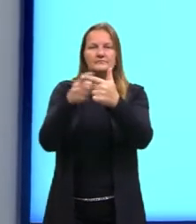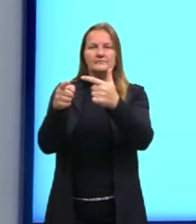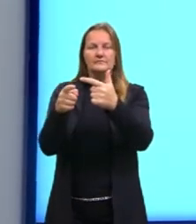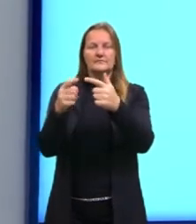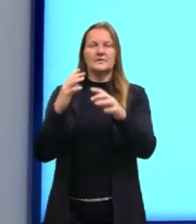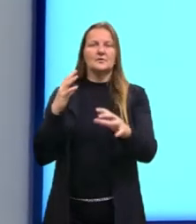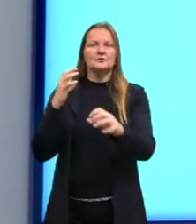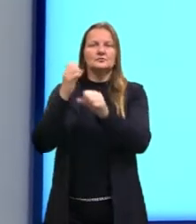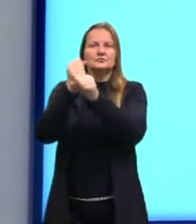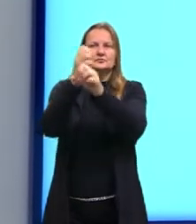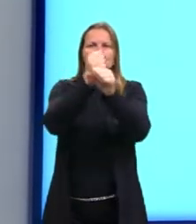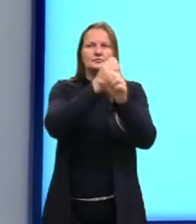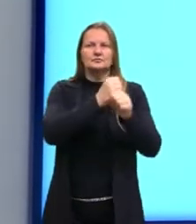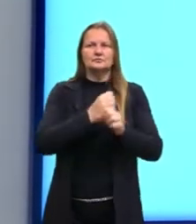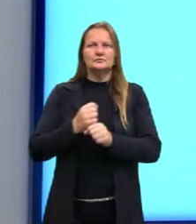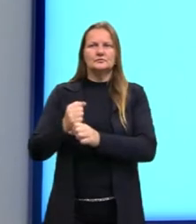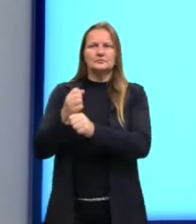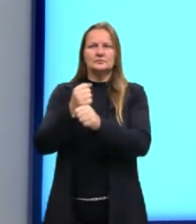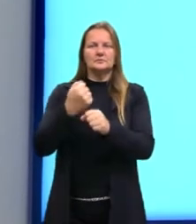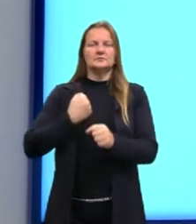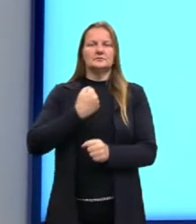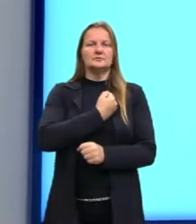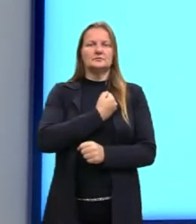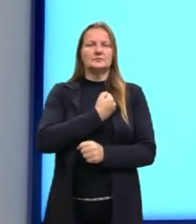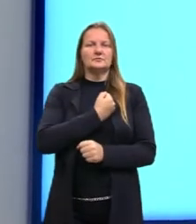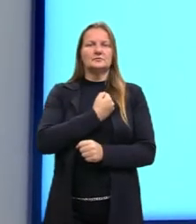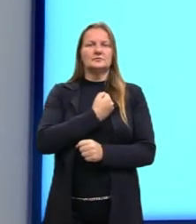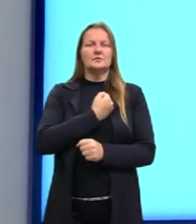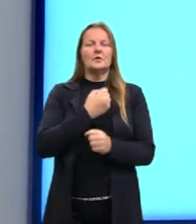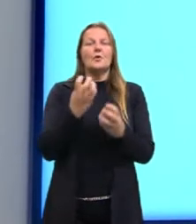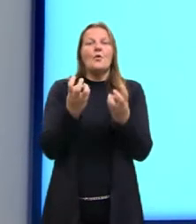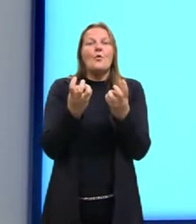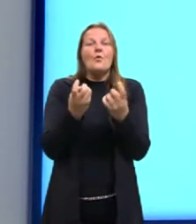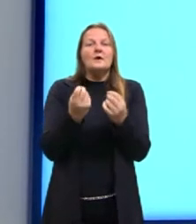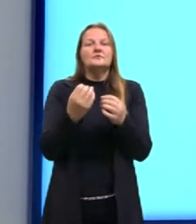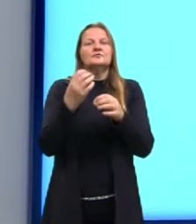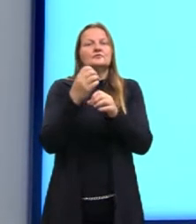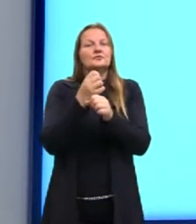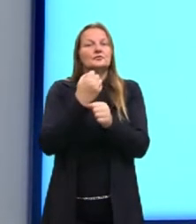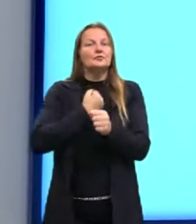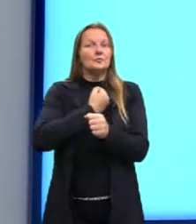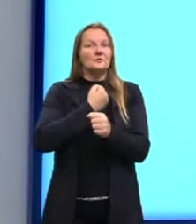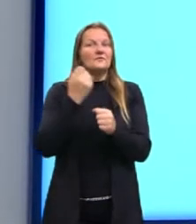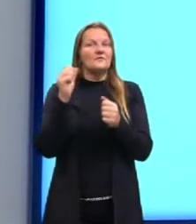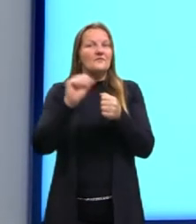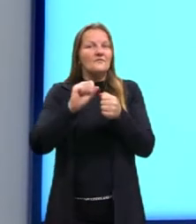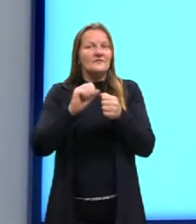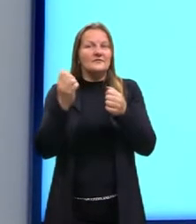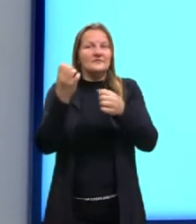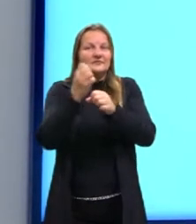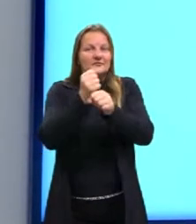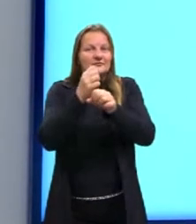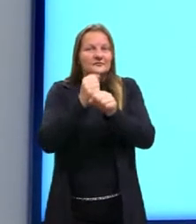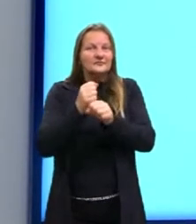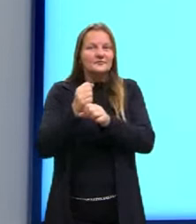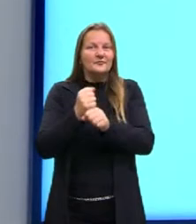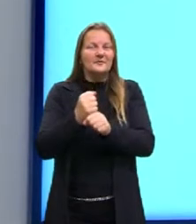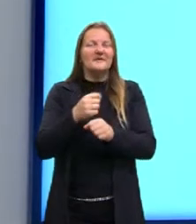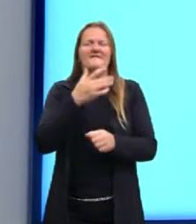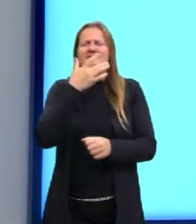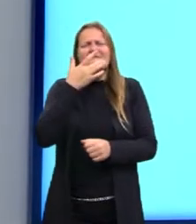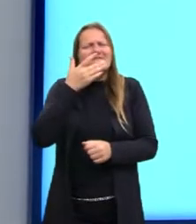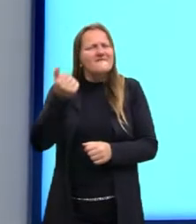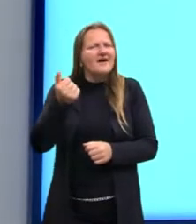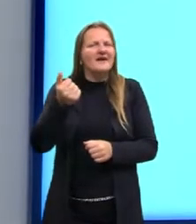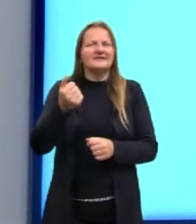somatório de todos os números pela quantidade de números somados. A média é muito comum a gente trabalhar, inclusive, né,